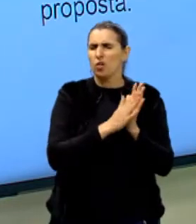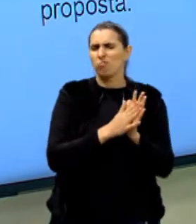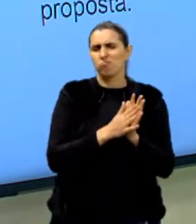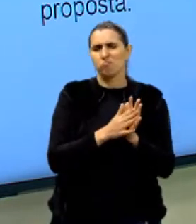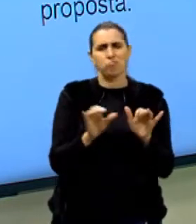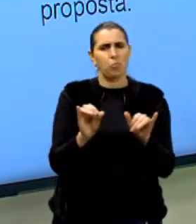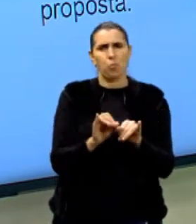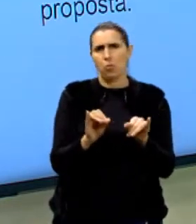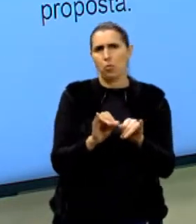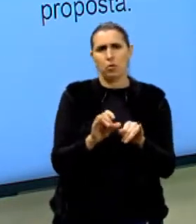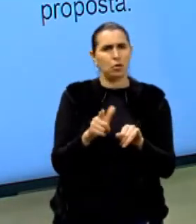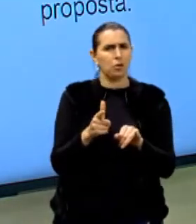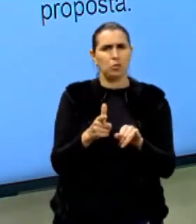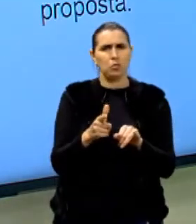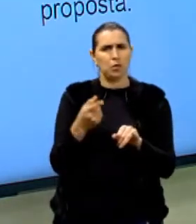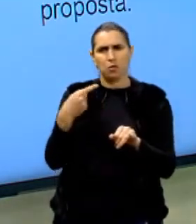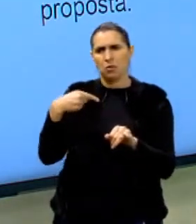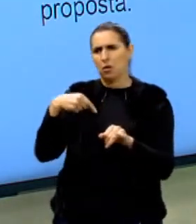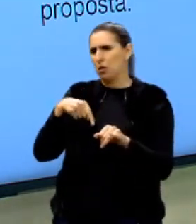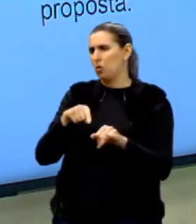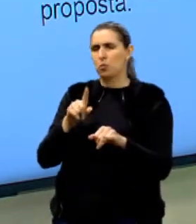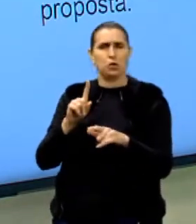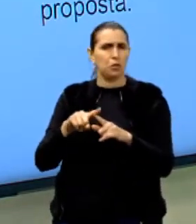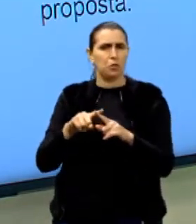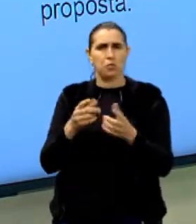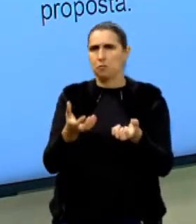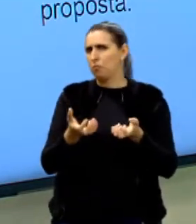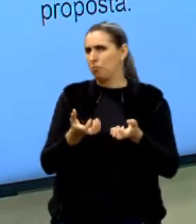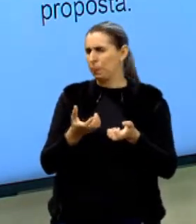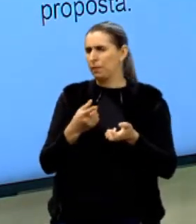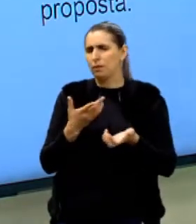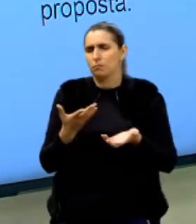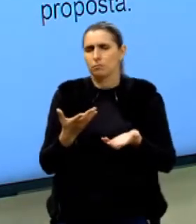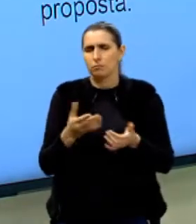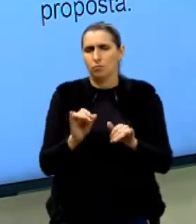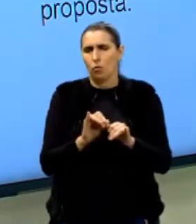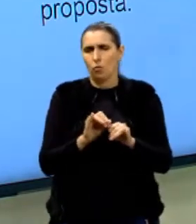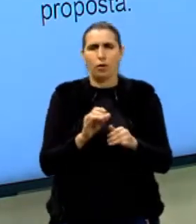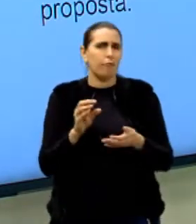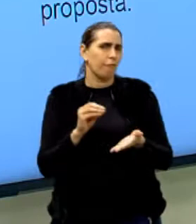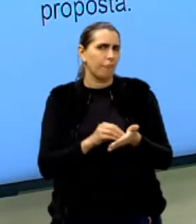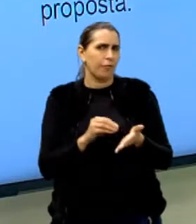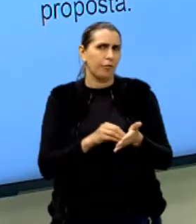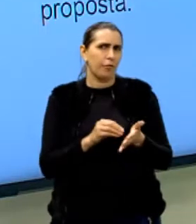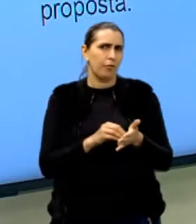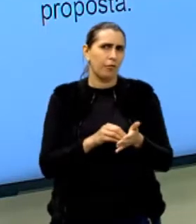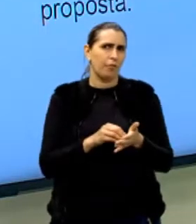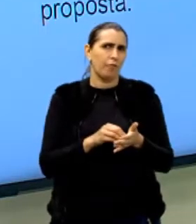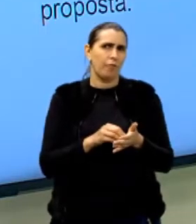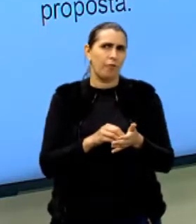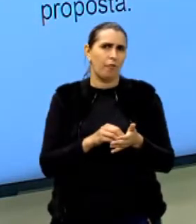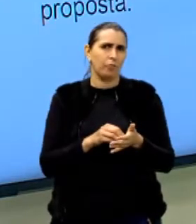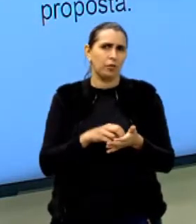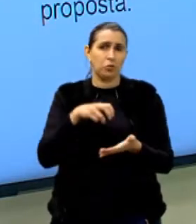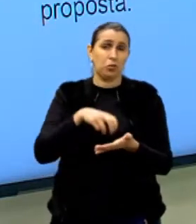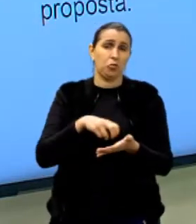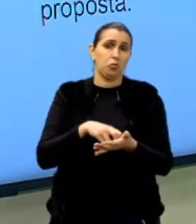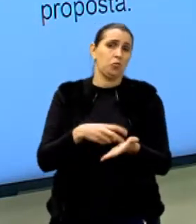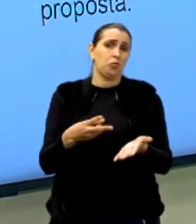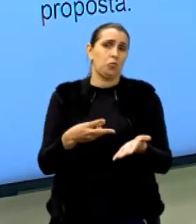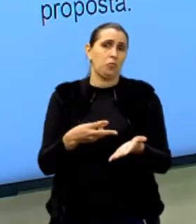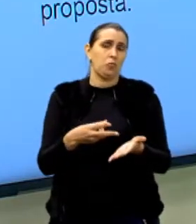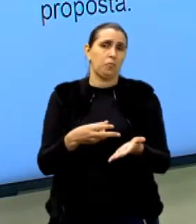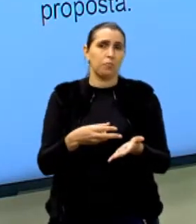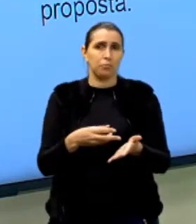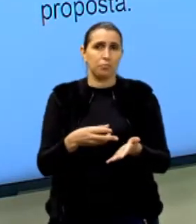frescura. Ele não está indo porque ele não quer. Ah, isso é falta de laço. Tu está entendendo? É